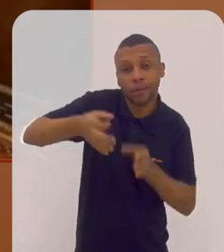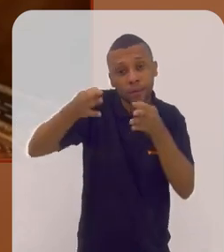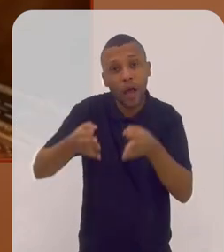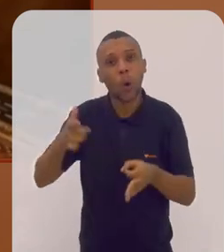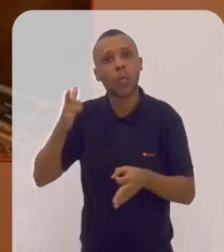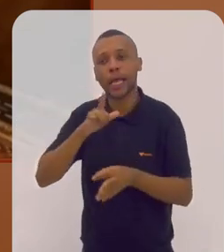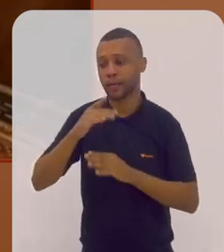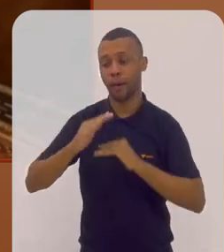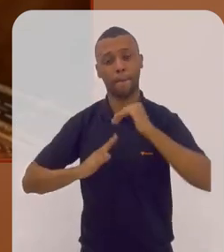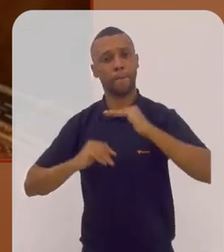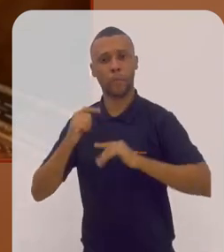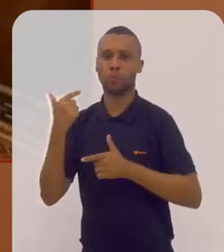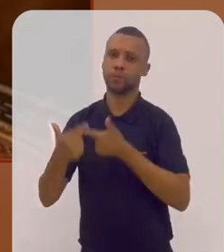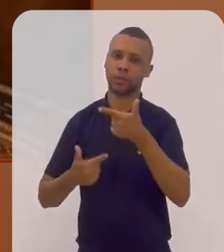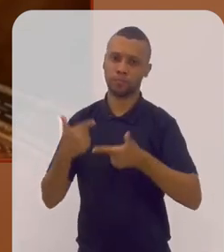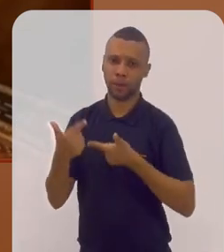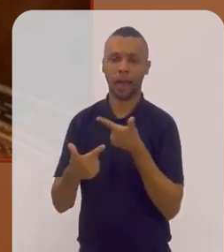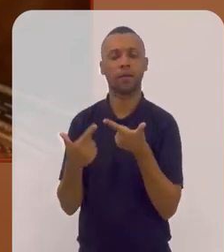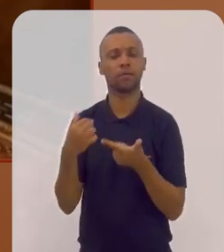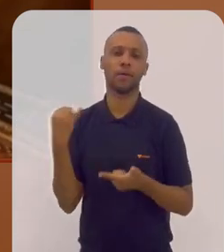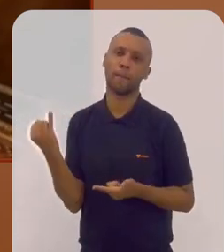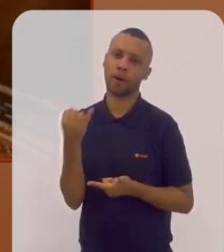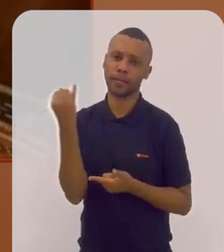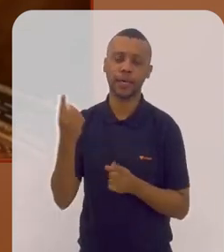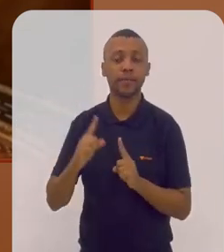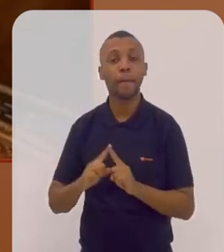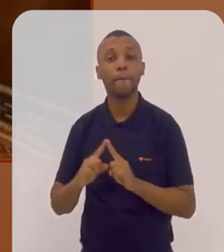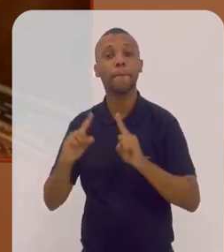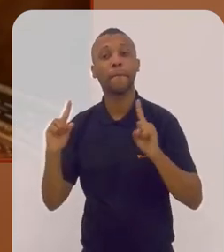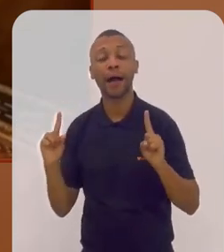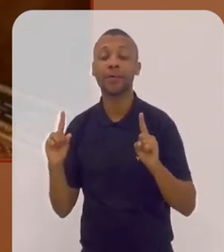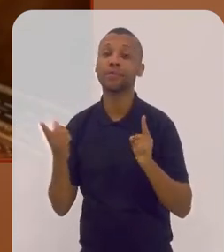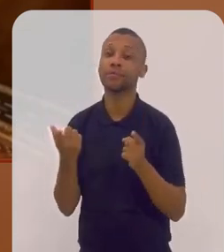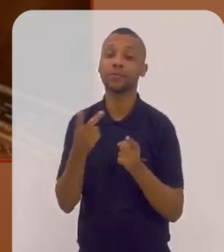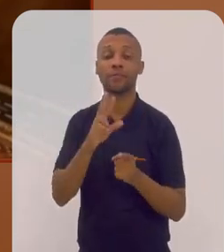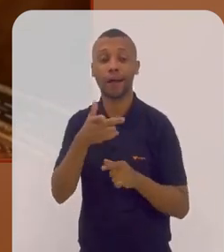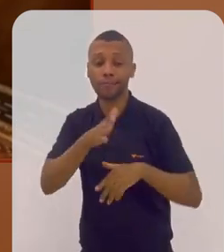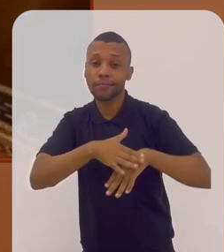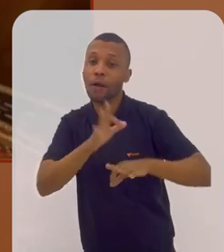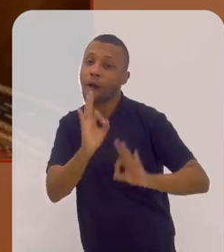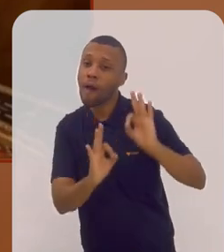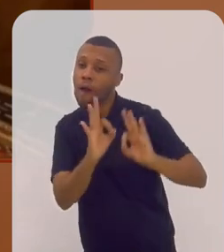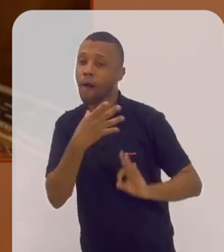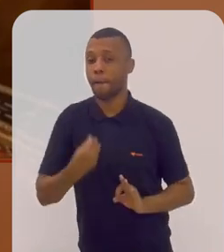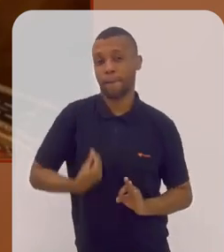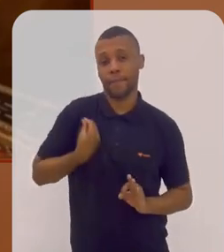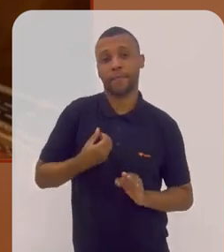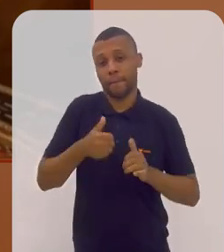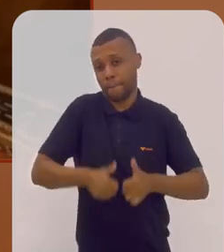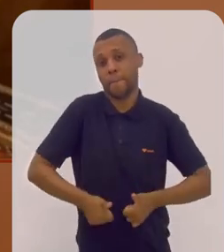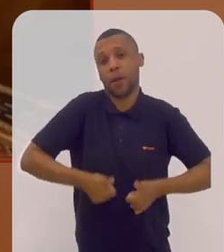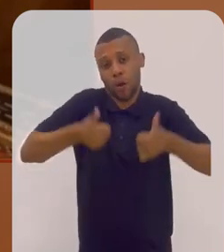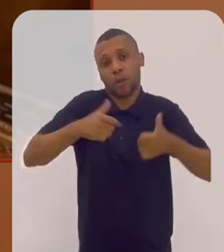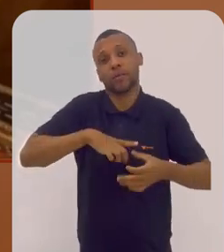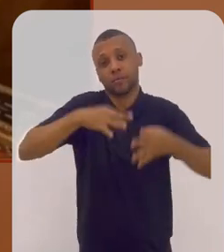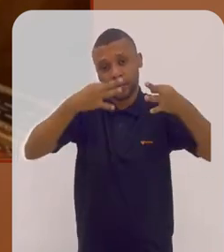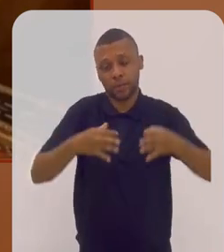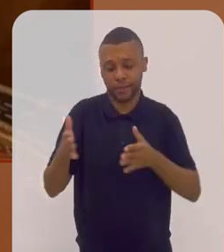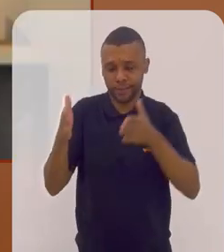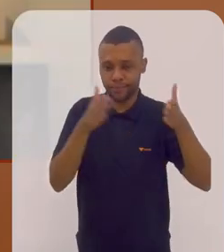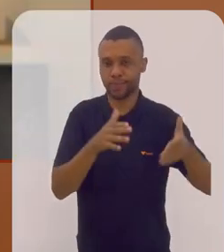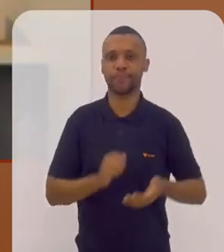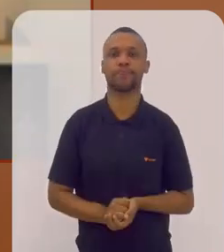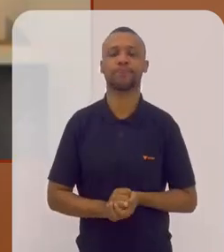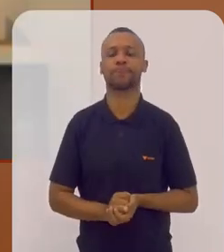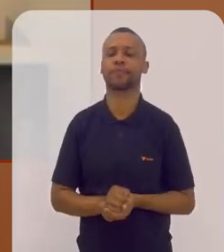realmente fazem uma carreira profissional significativa, mas isso vai preparar para uma vida melhor, com certeza.